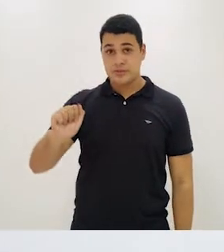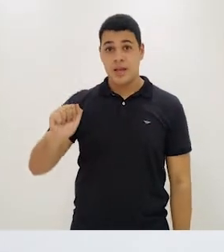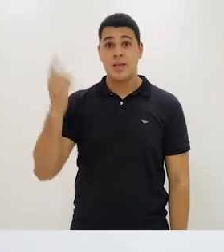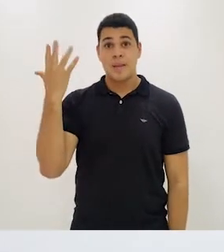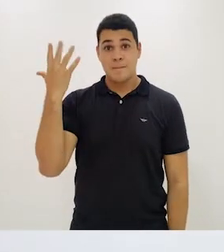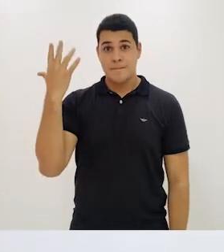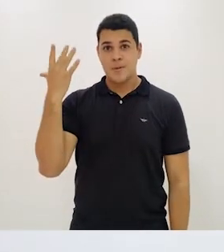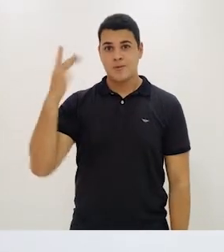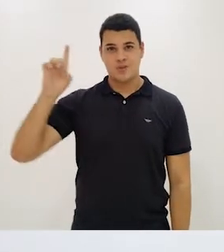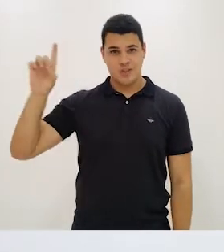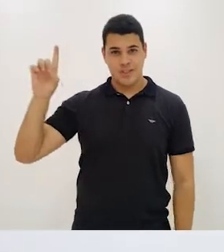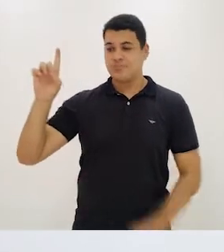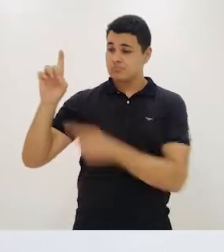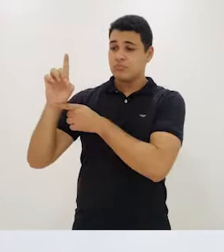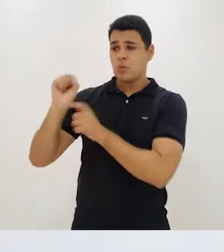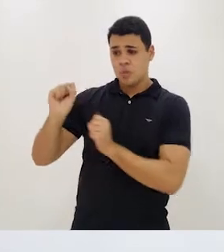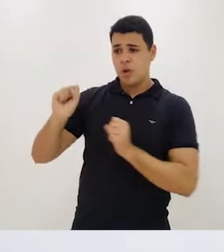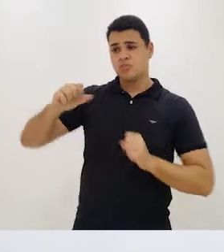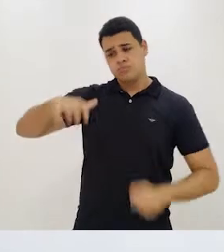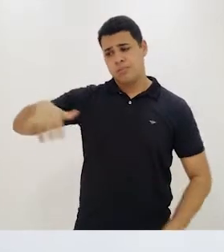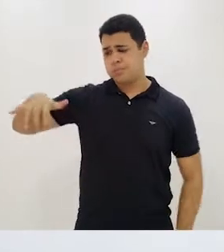acordes na mão direita também.